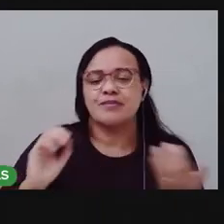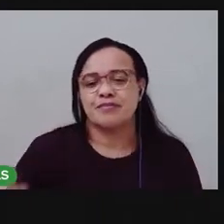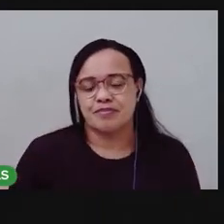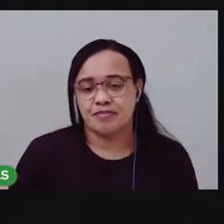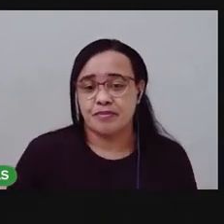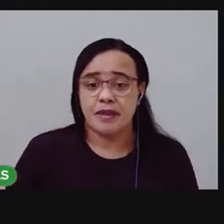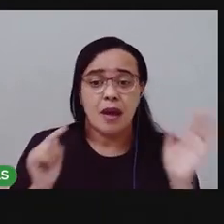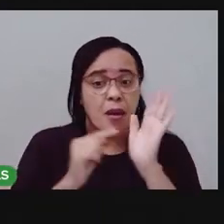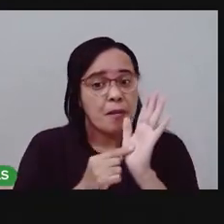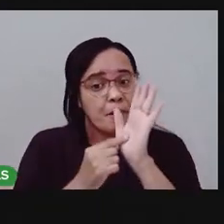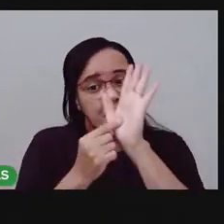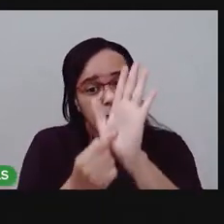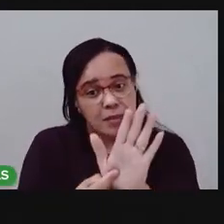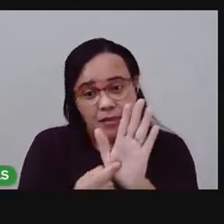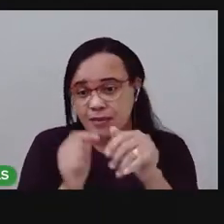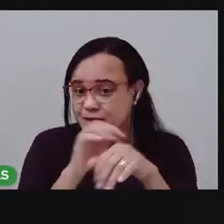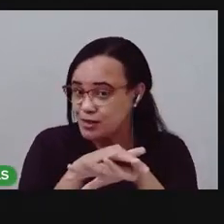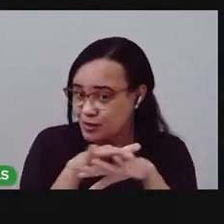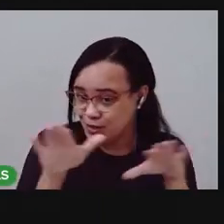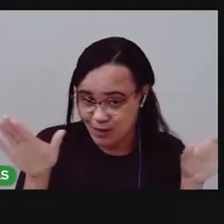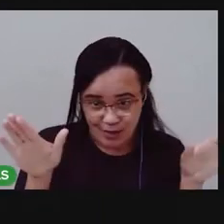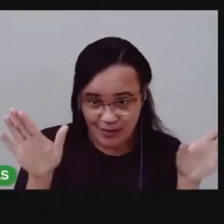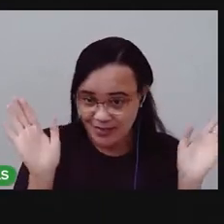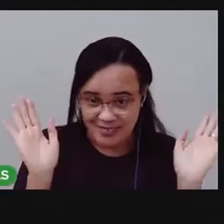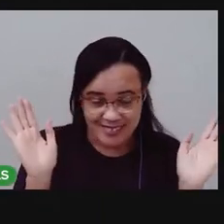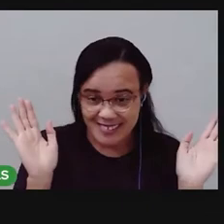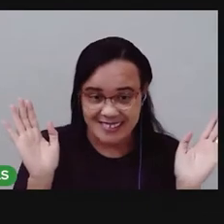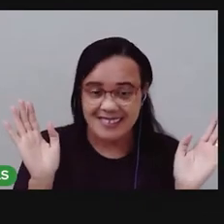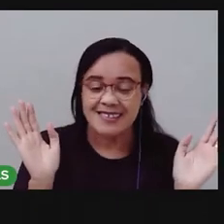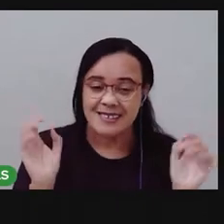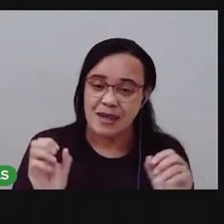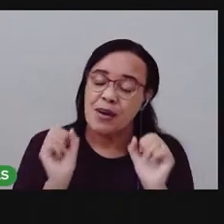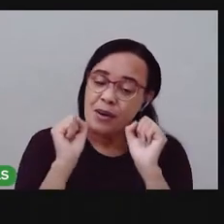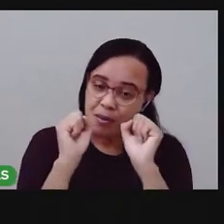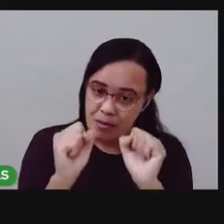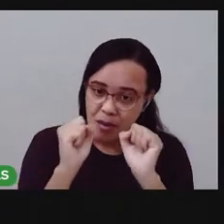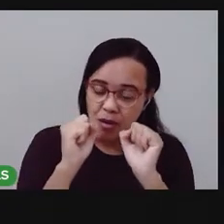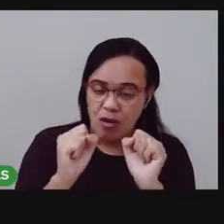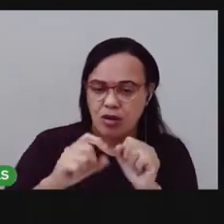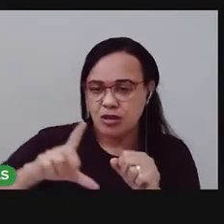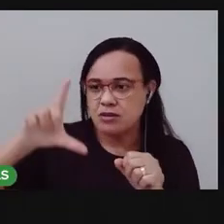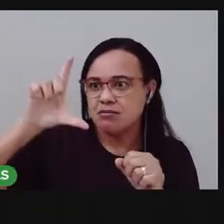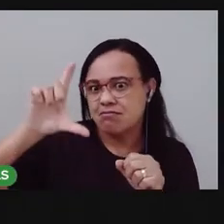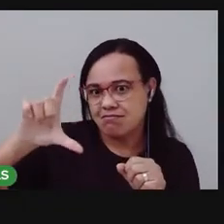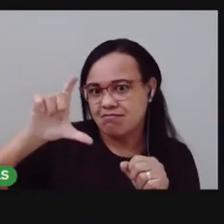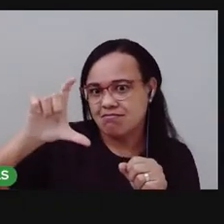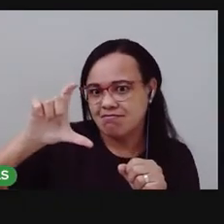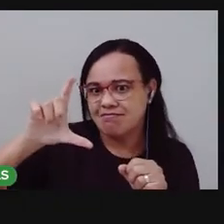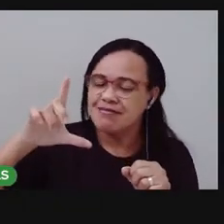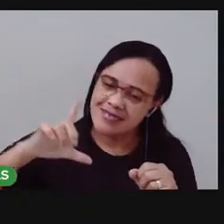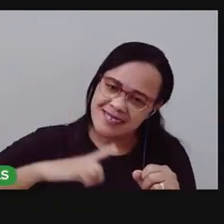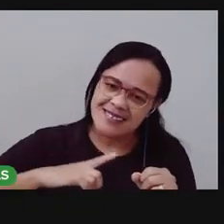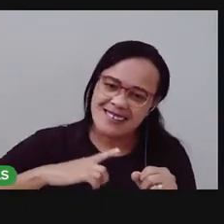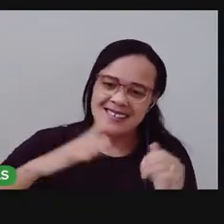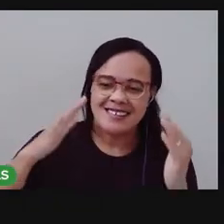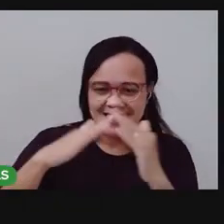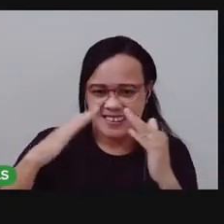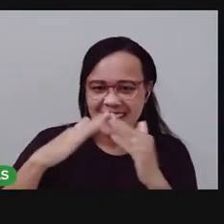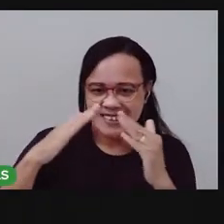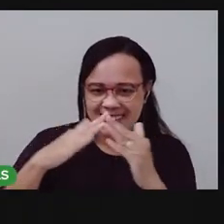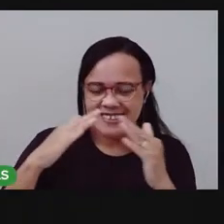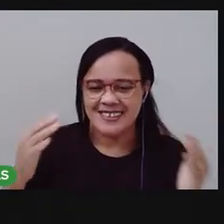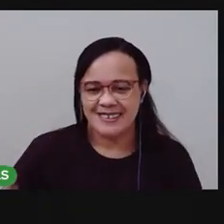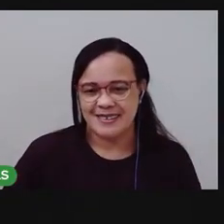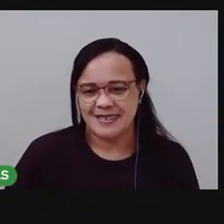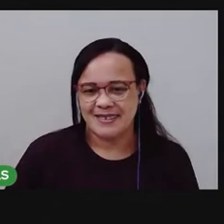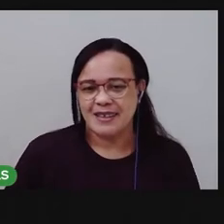uma demonstração para você ver como é que funciona mas aí você pode utilizar um vaso maior já que você vai produzir um antimofo para